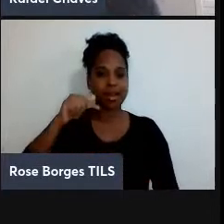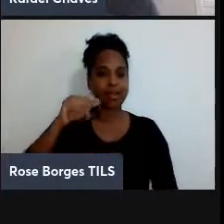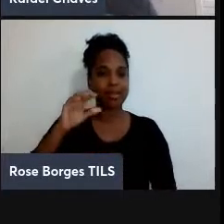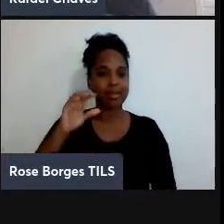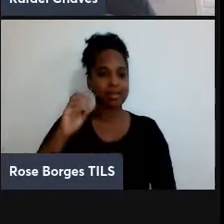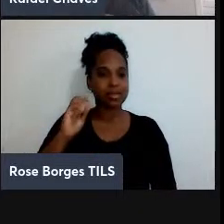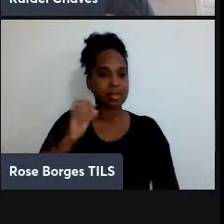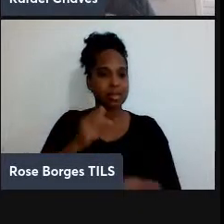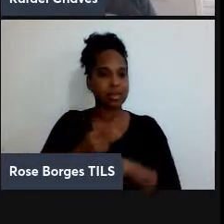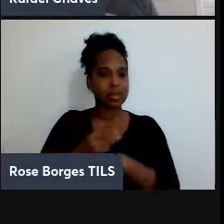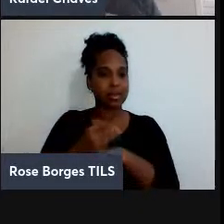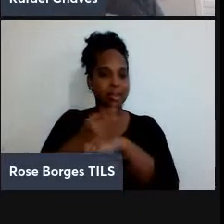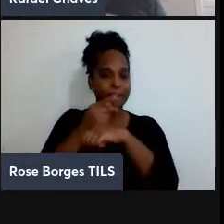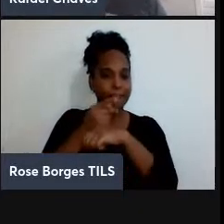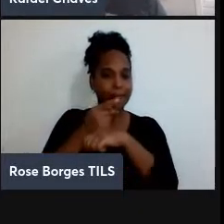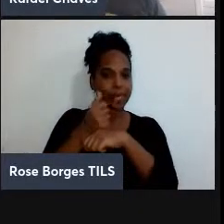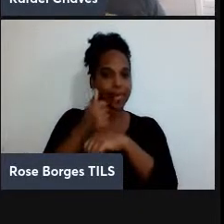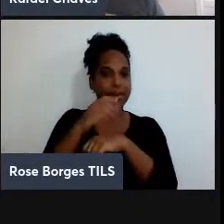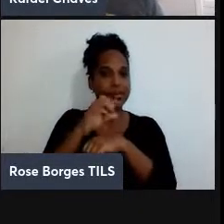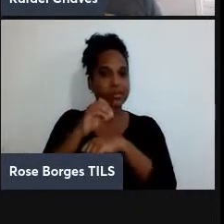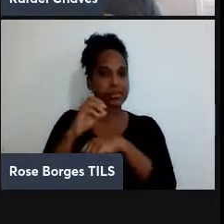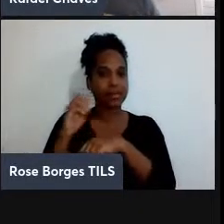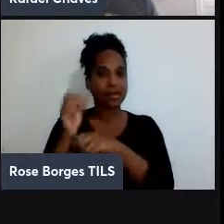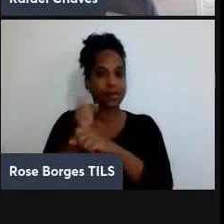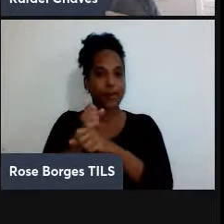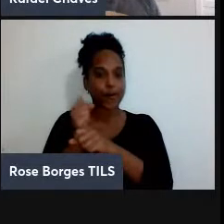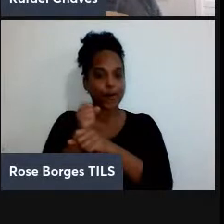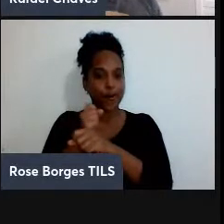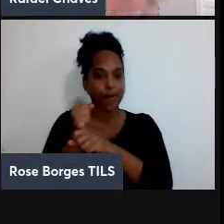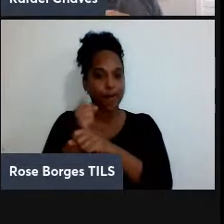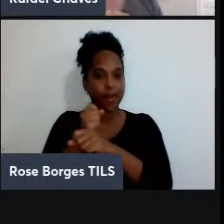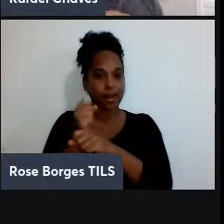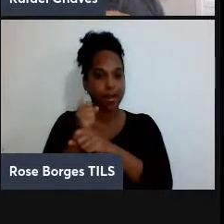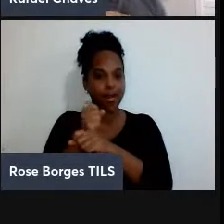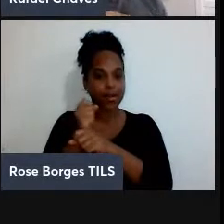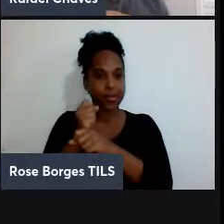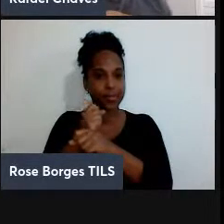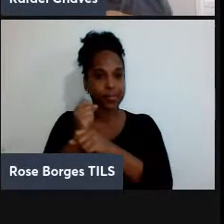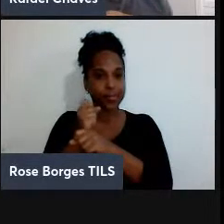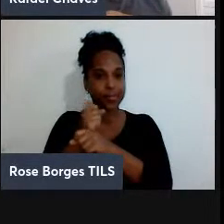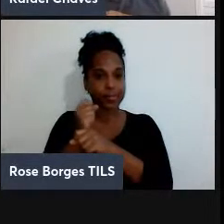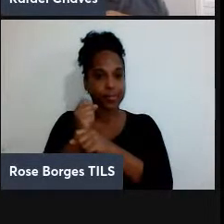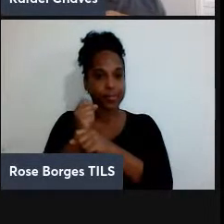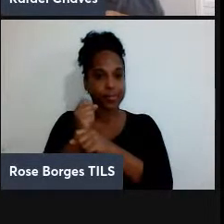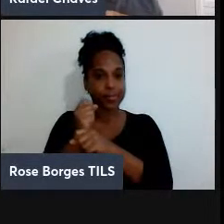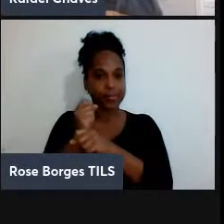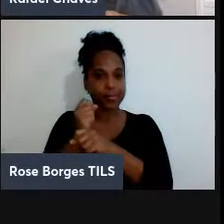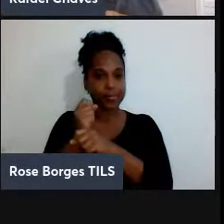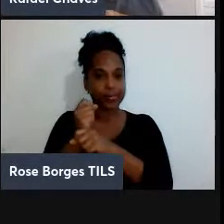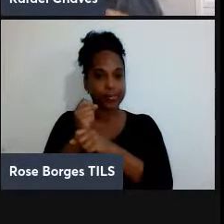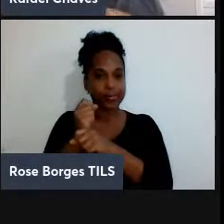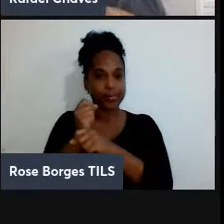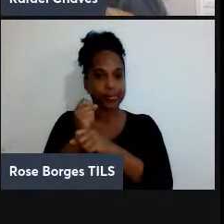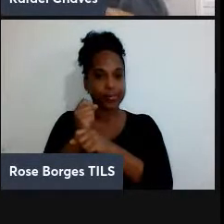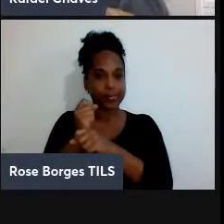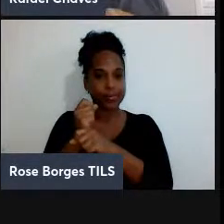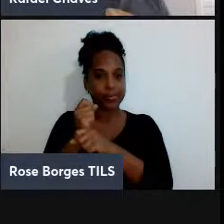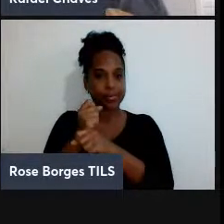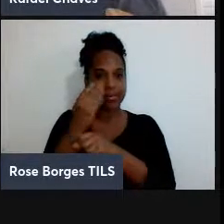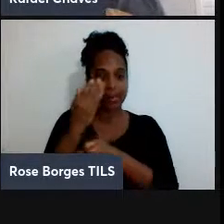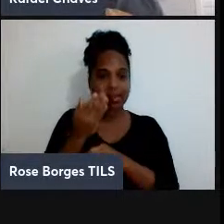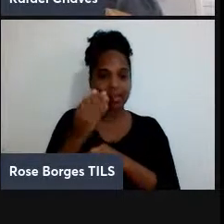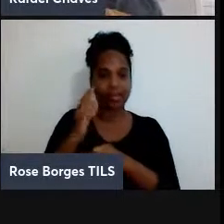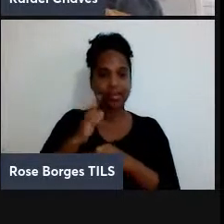100 anos, relacionados à teoria quântica. Então, o prêmio lá do Einstein, pelo efeito fotoelétrico, em 21, o